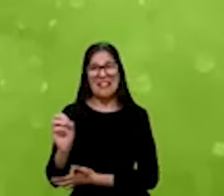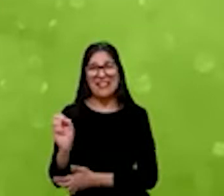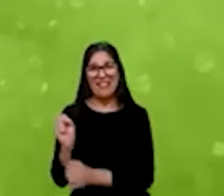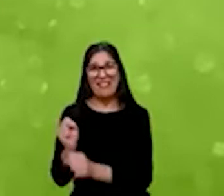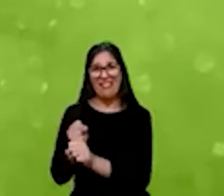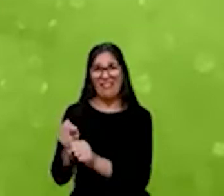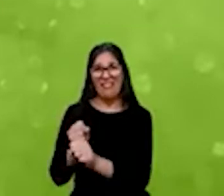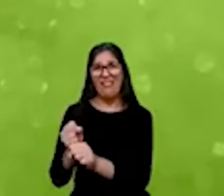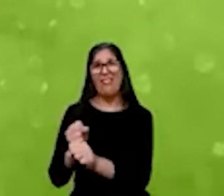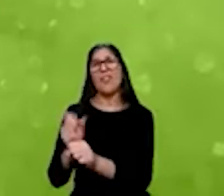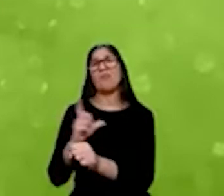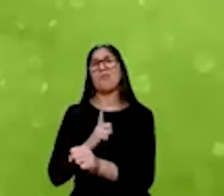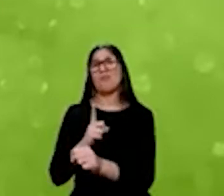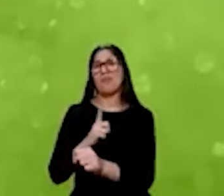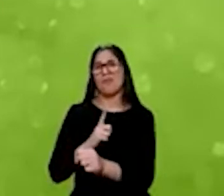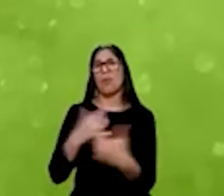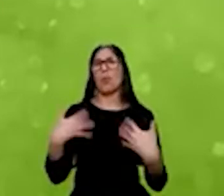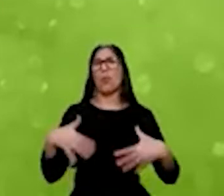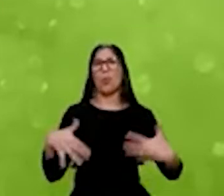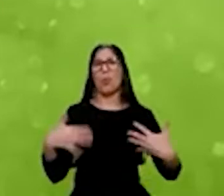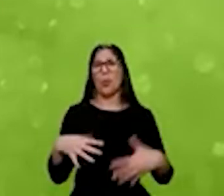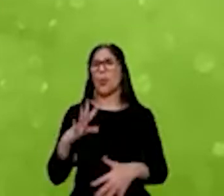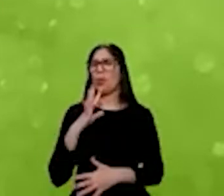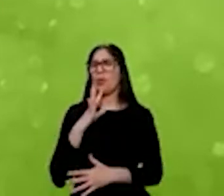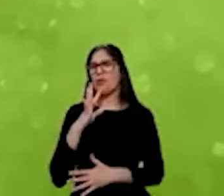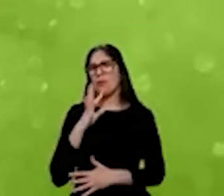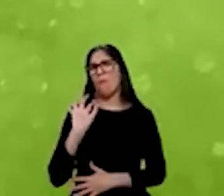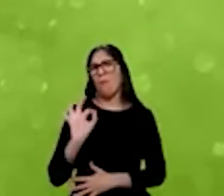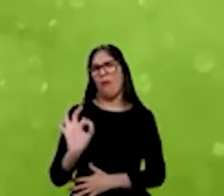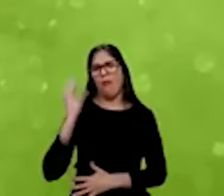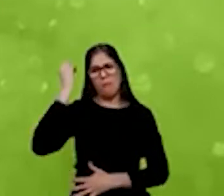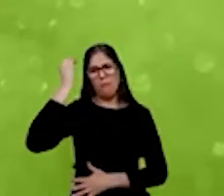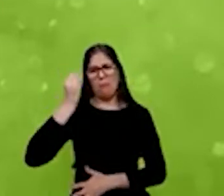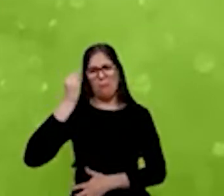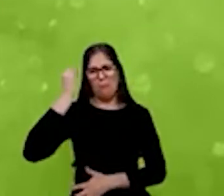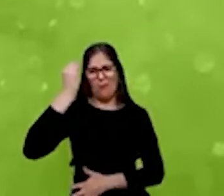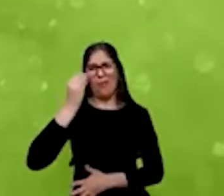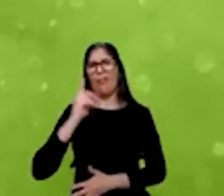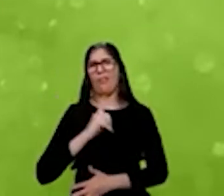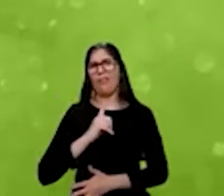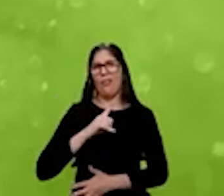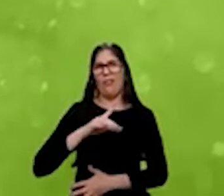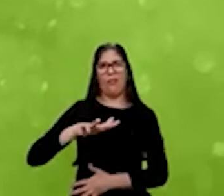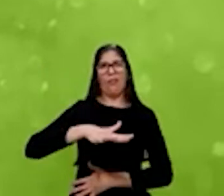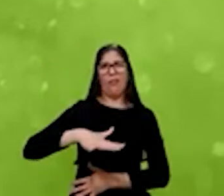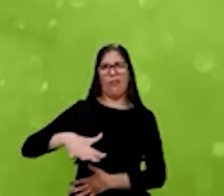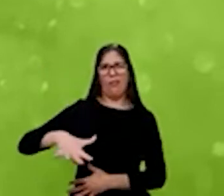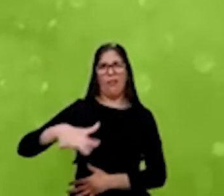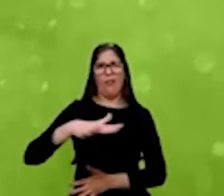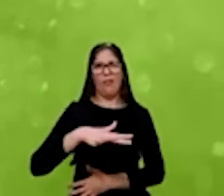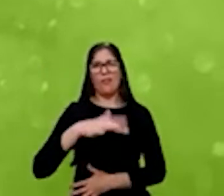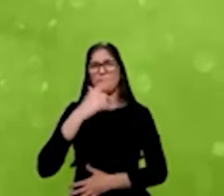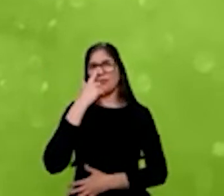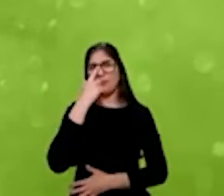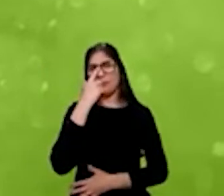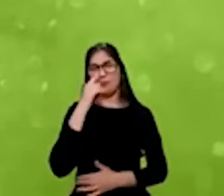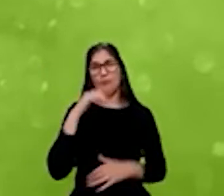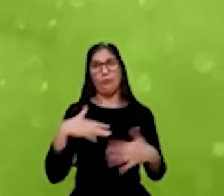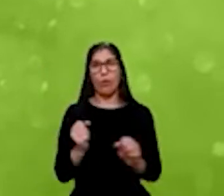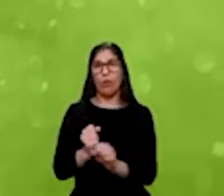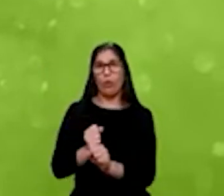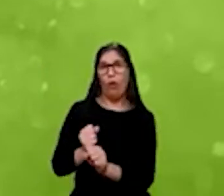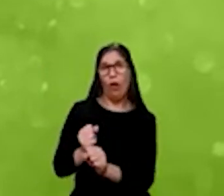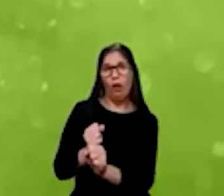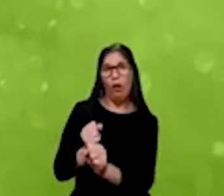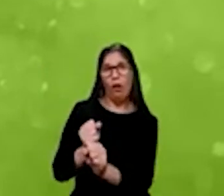carteira bastante robusta, conhece bastante esse mercado. A gente, ao longo desses anos, foi